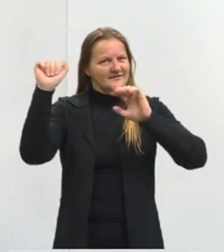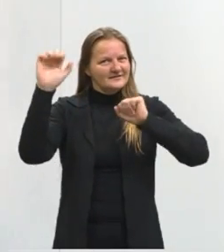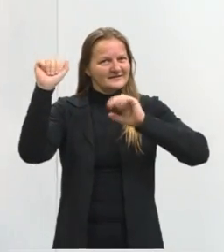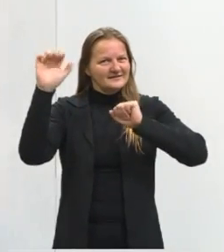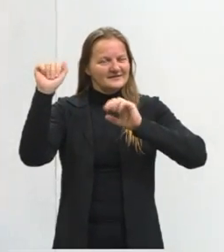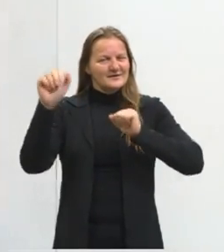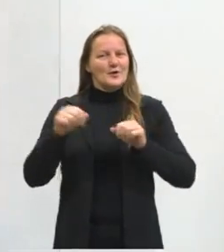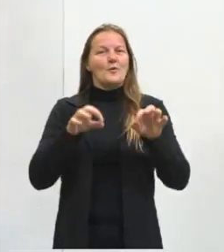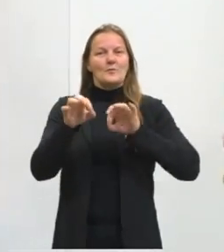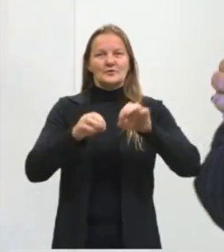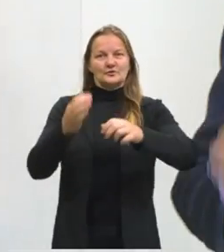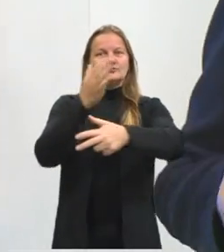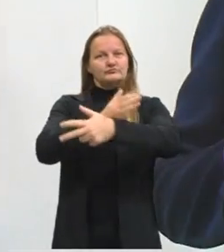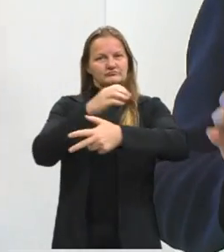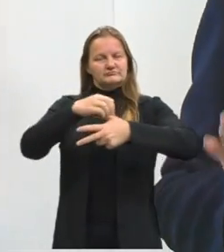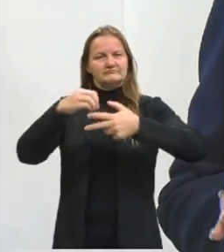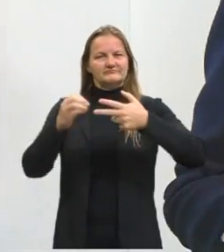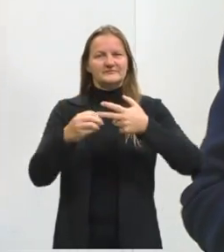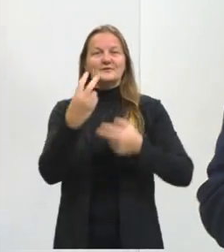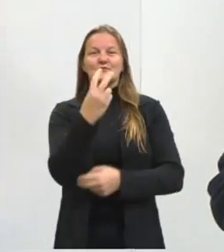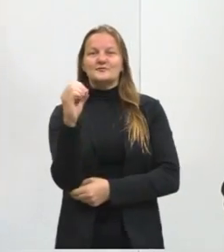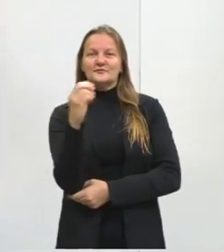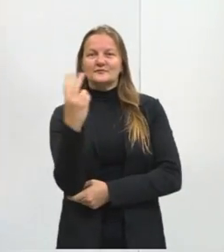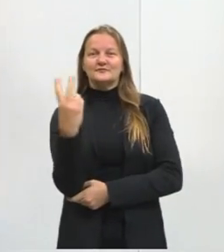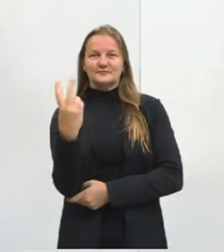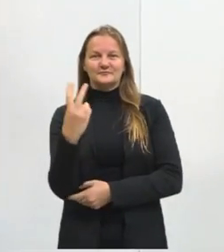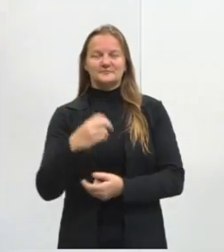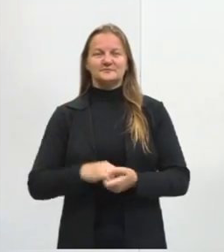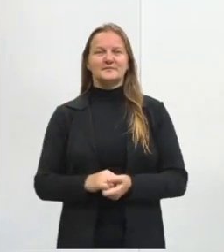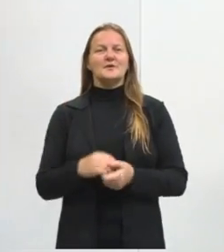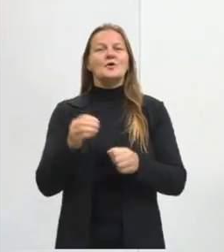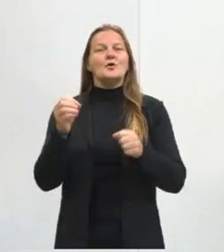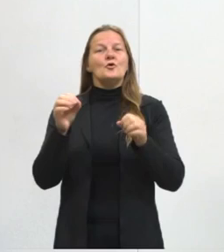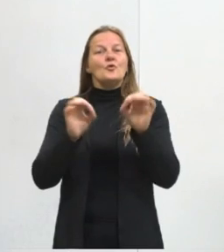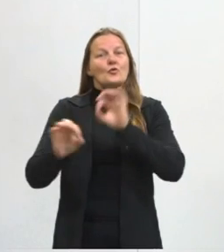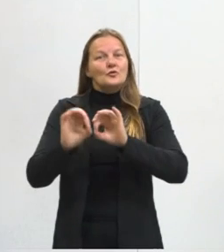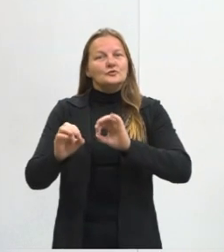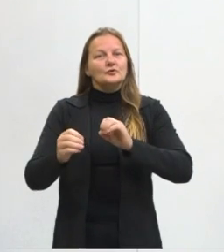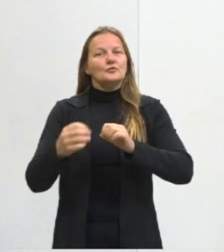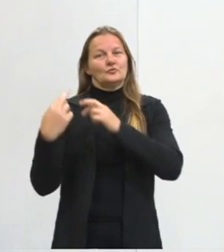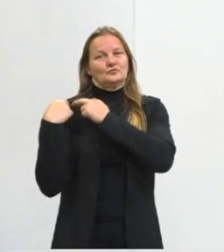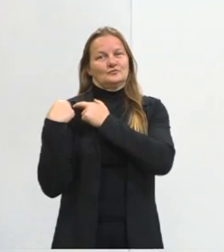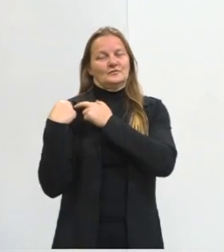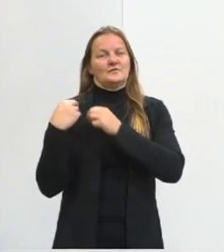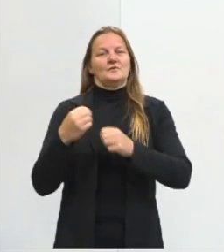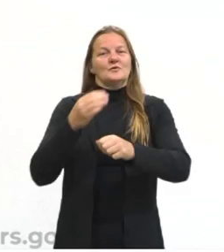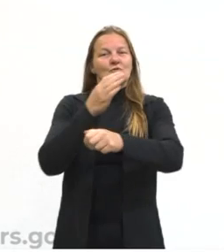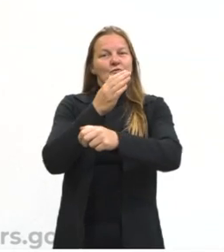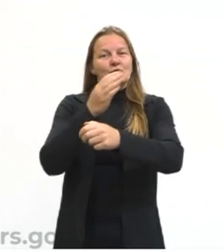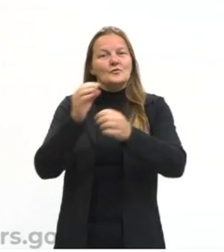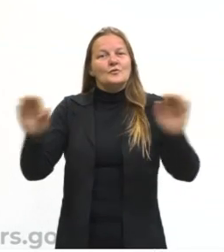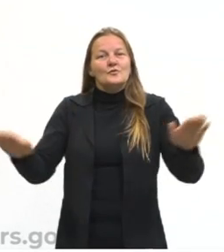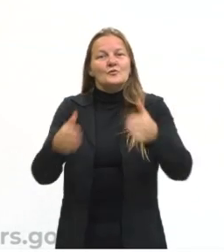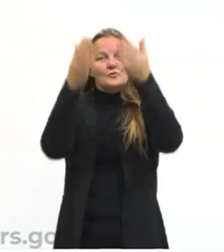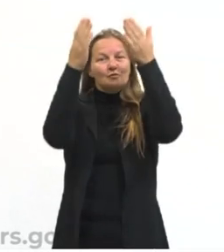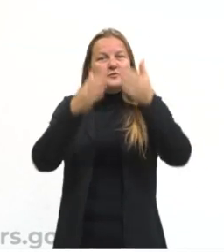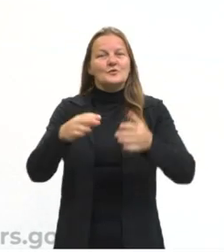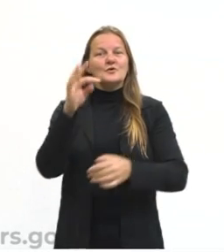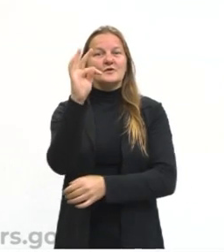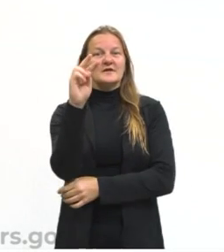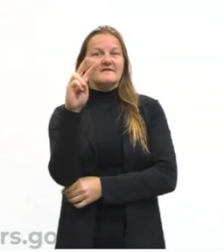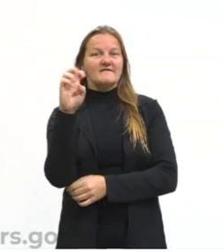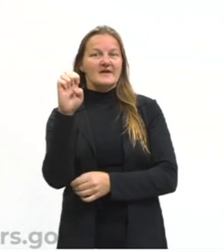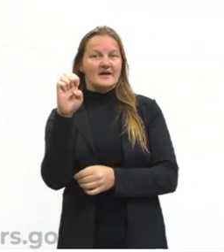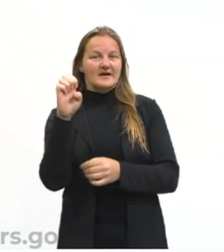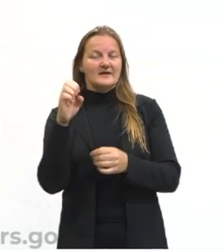Proyecto Pré-ENEM 2022, promovido pela SEDUC em parceria com a TVE Rio Grande